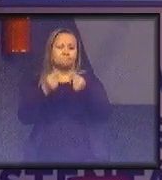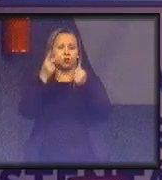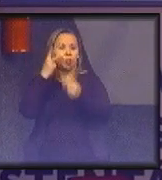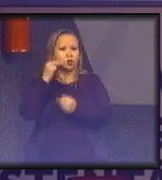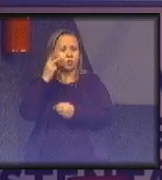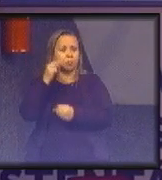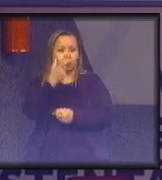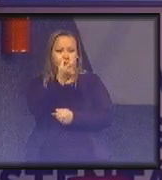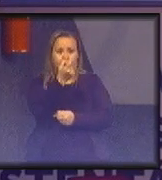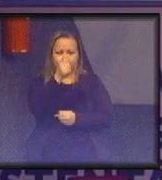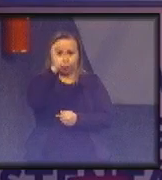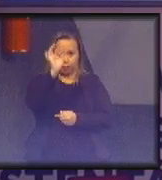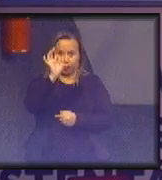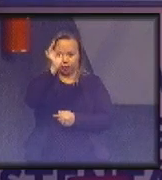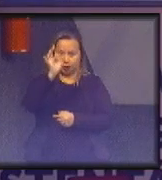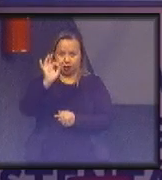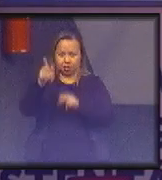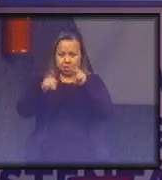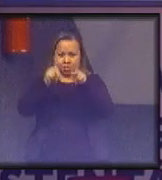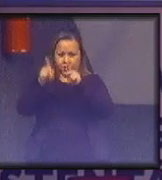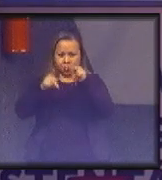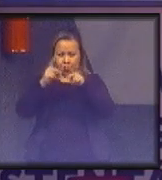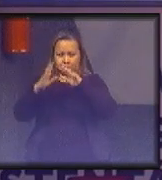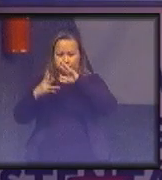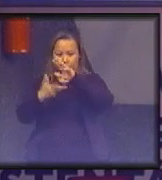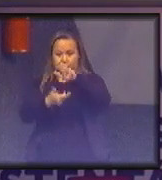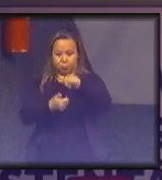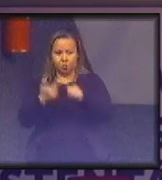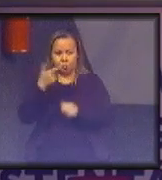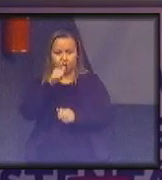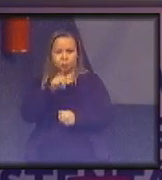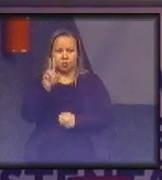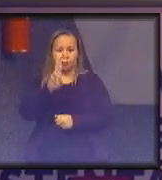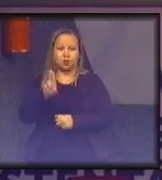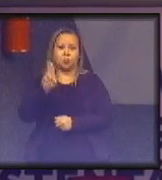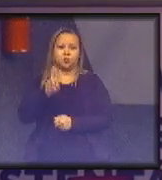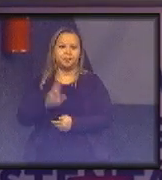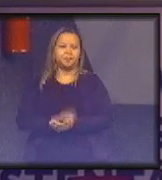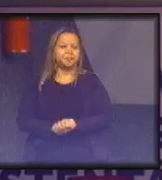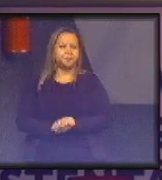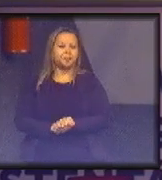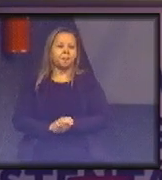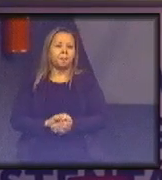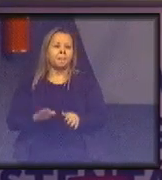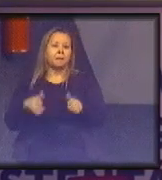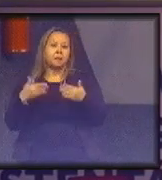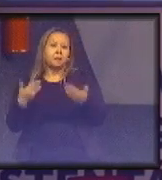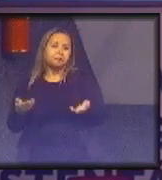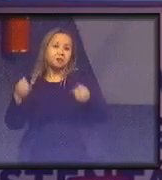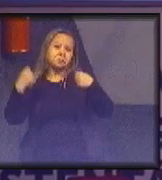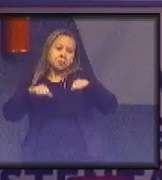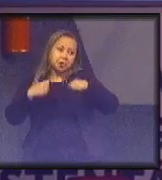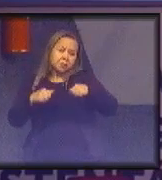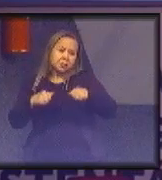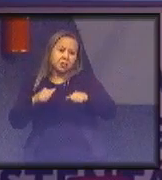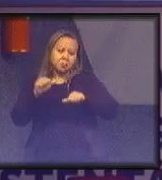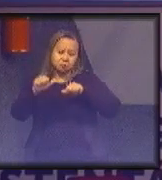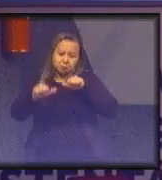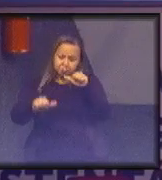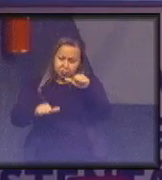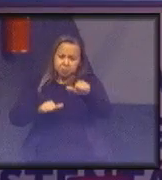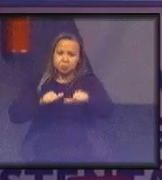% da população mundial consome 80% do total. Então, há necessidade de uma transição de